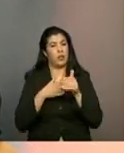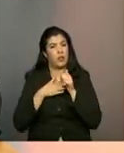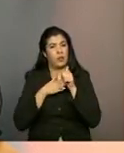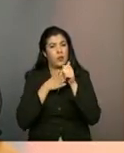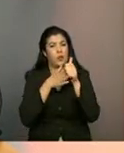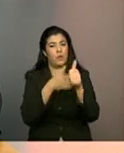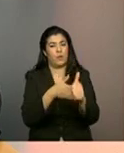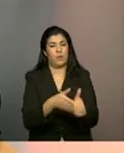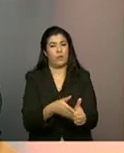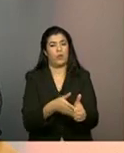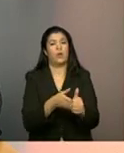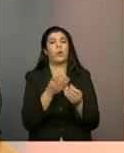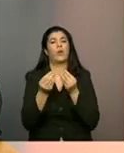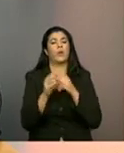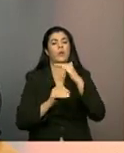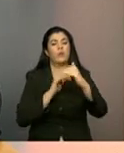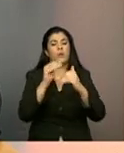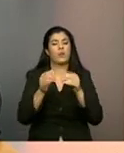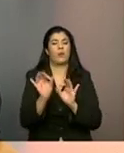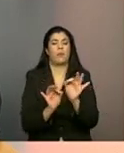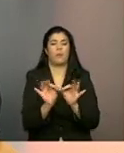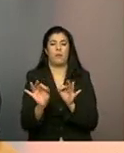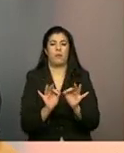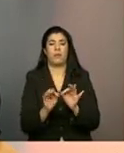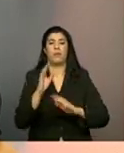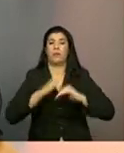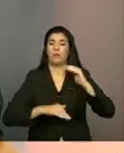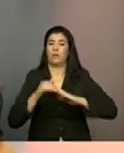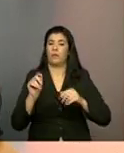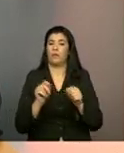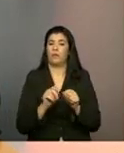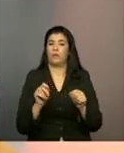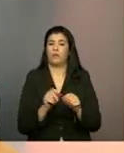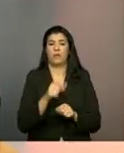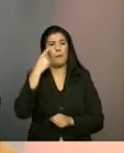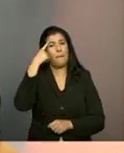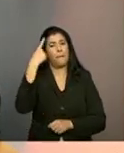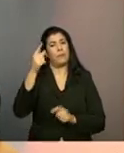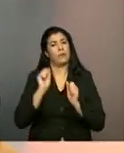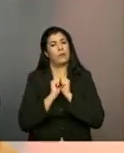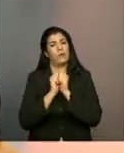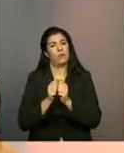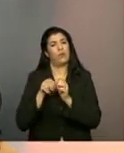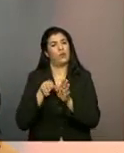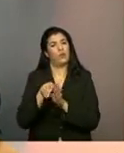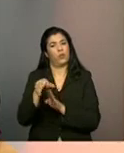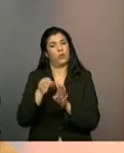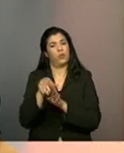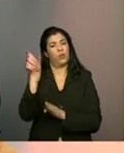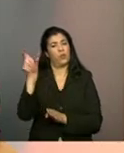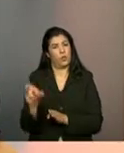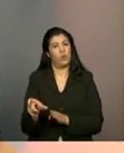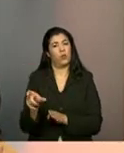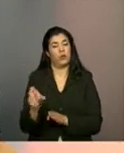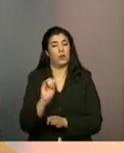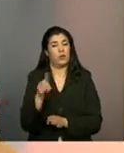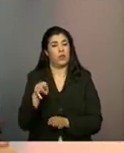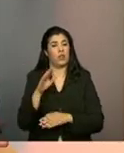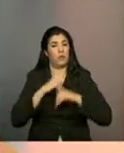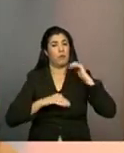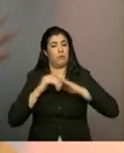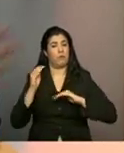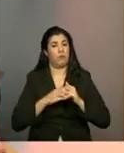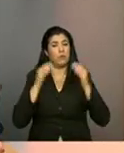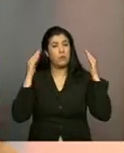do planejamento das ações que são executadas, pensar junto com os orientadores se as ações estão